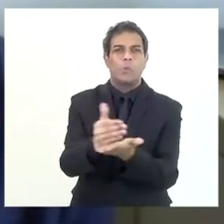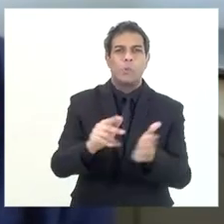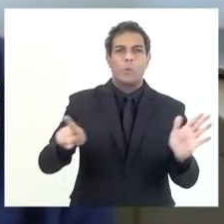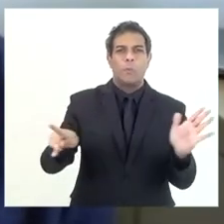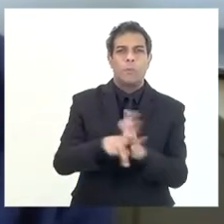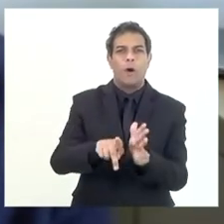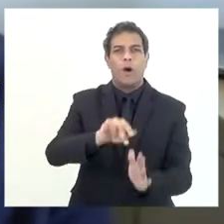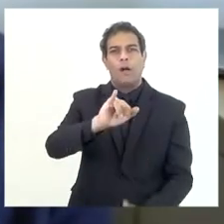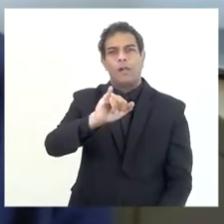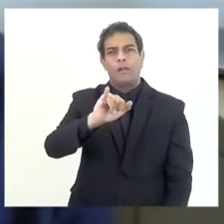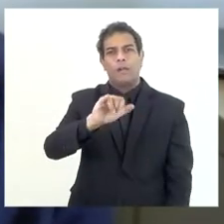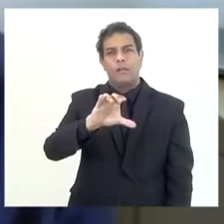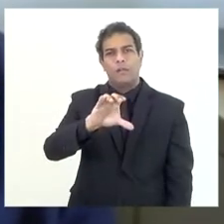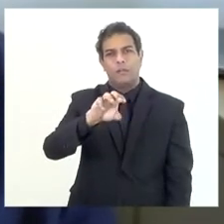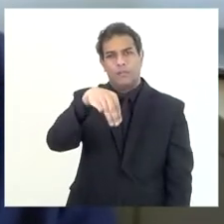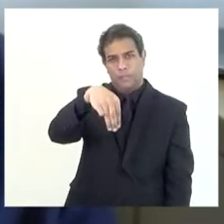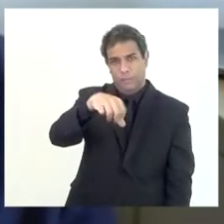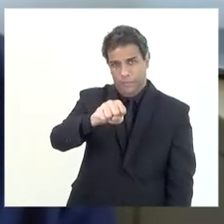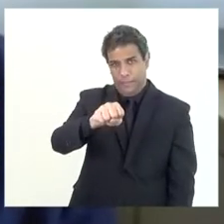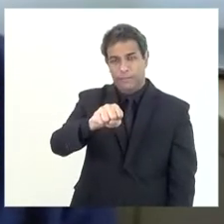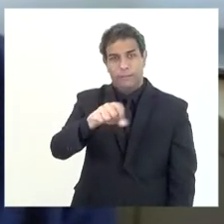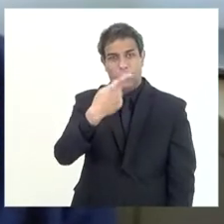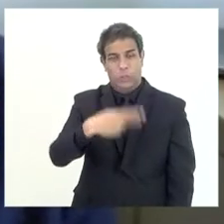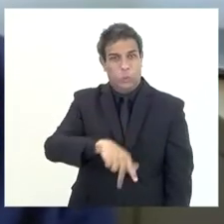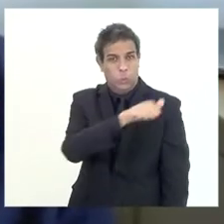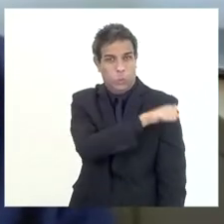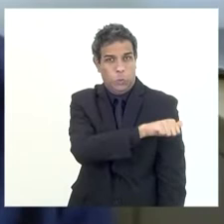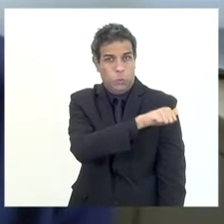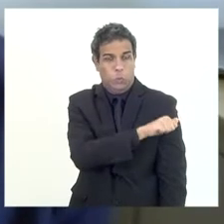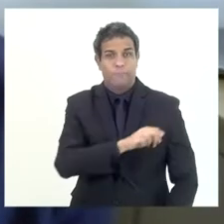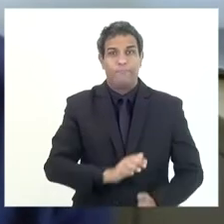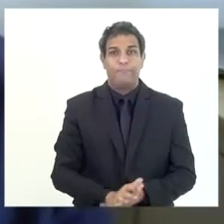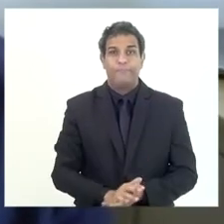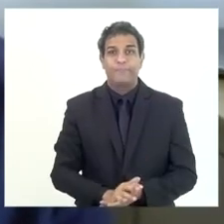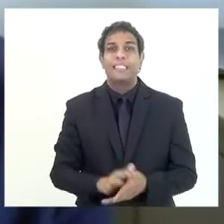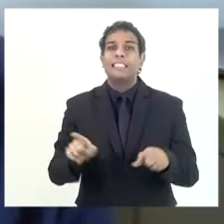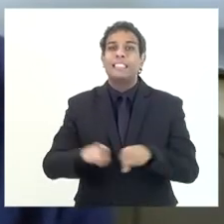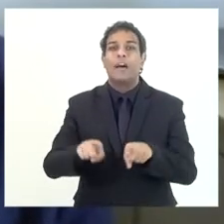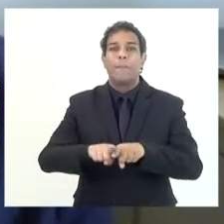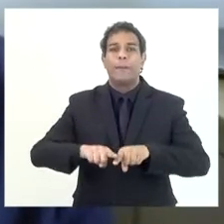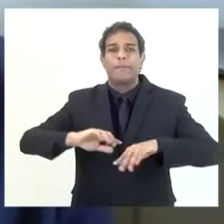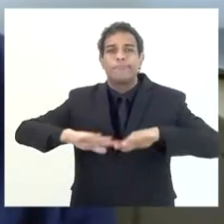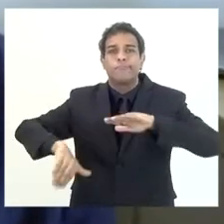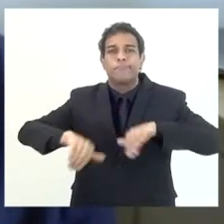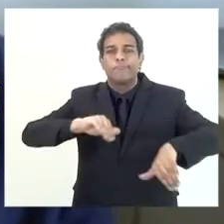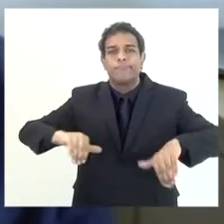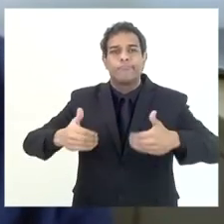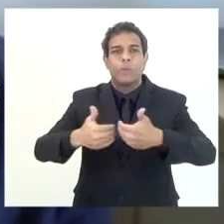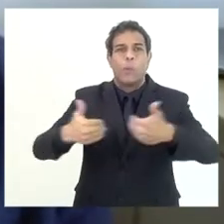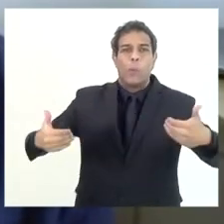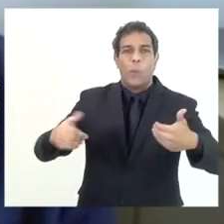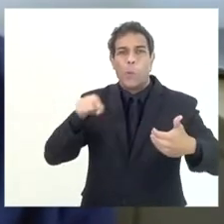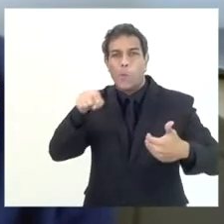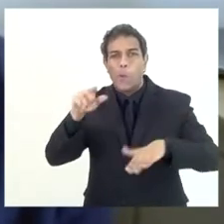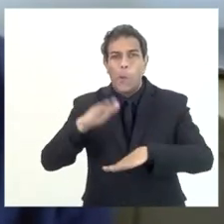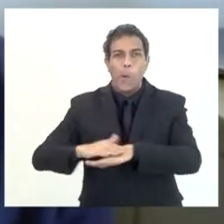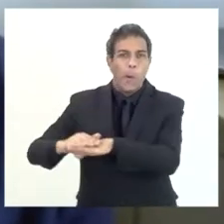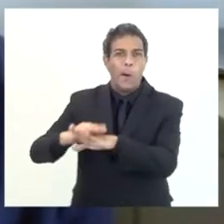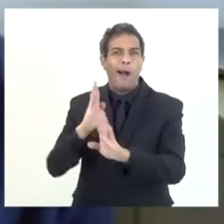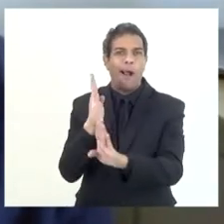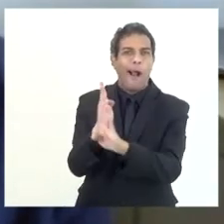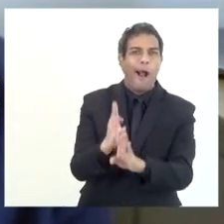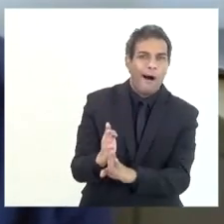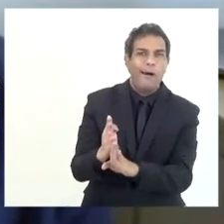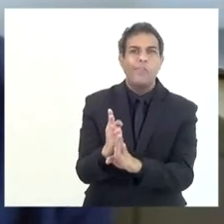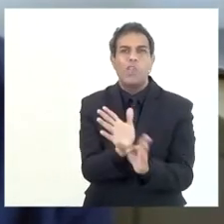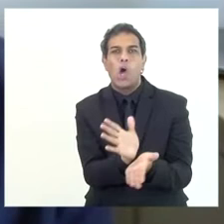e separadamente o senhor encontrará a